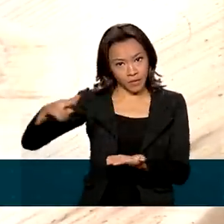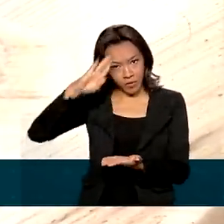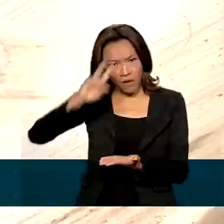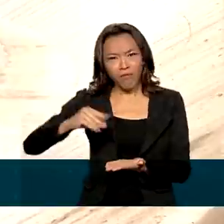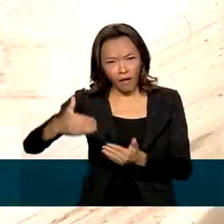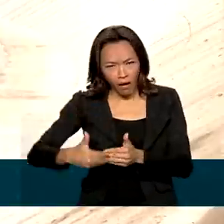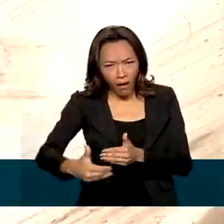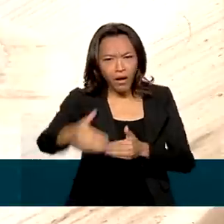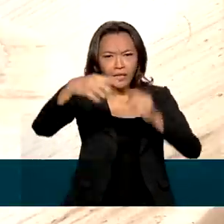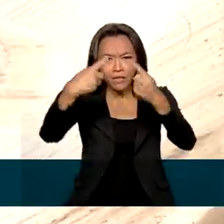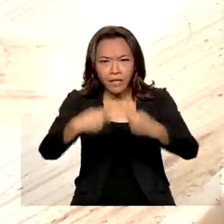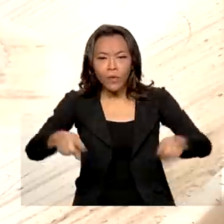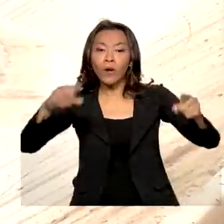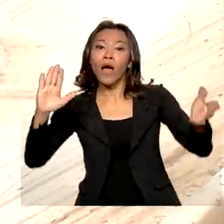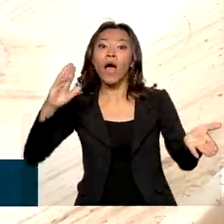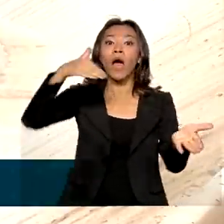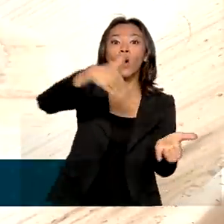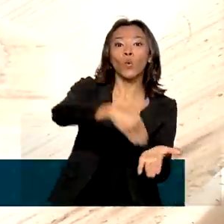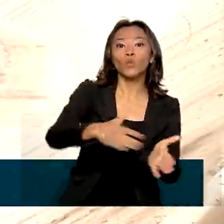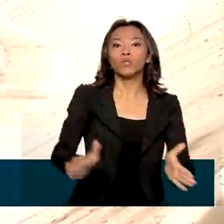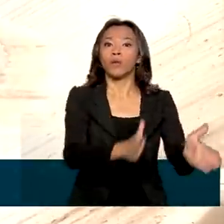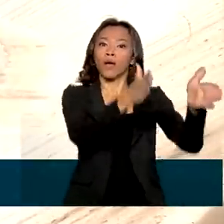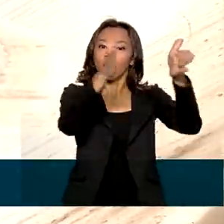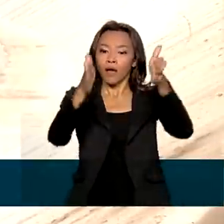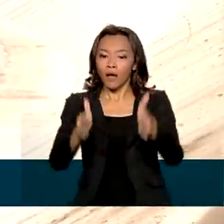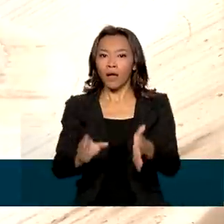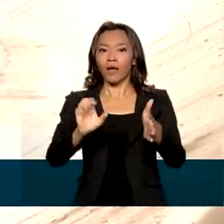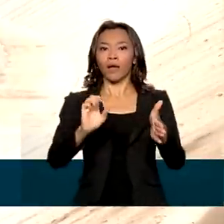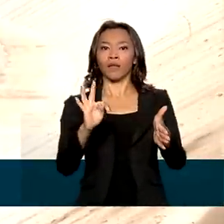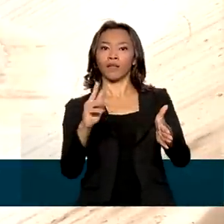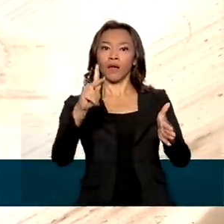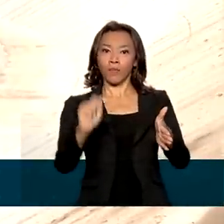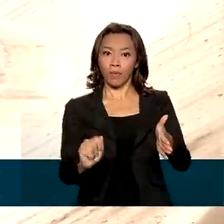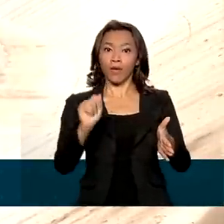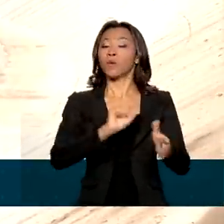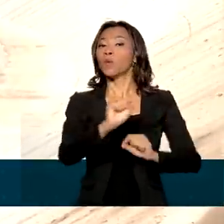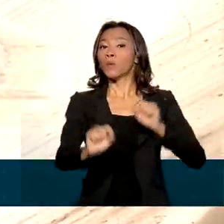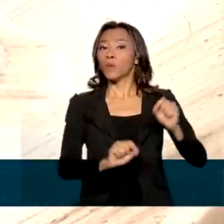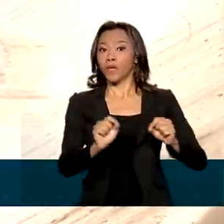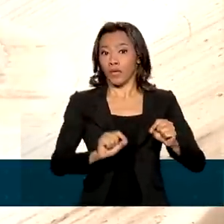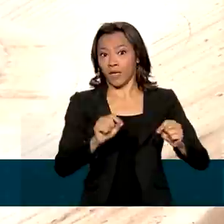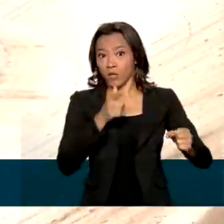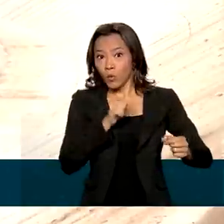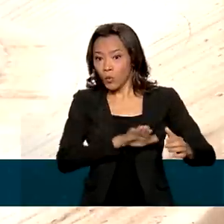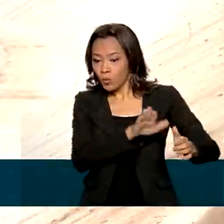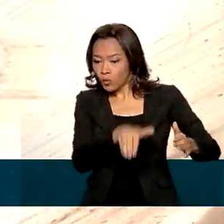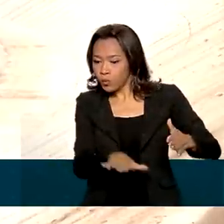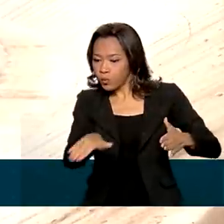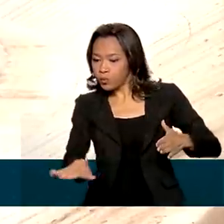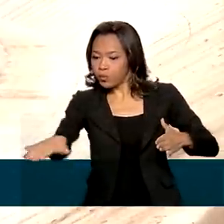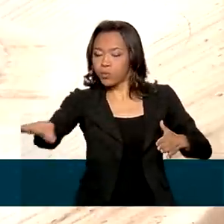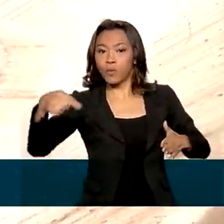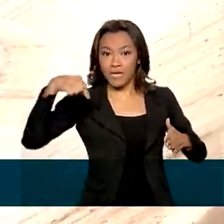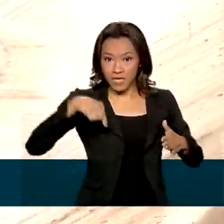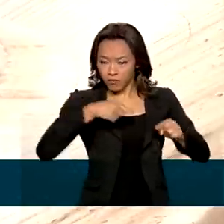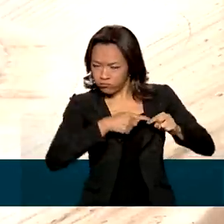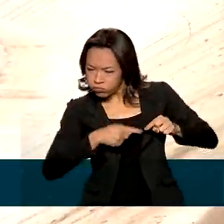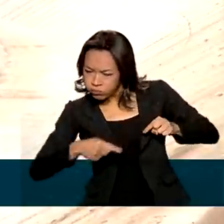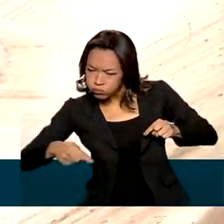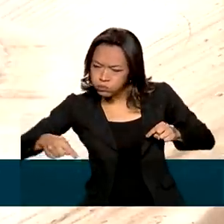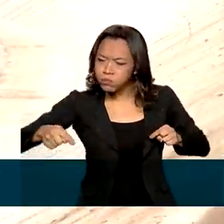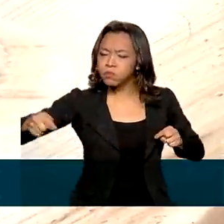etapa das obras físicas do projeto de integração do Rio São Francisco. Esse último trecho tem oito